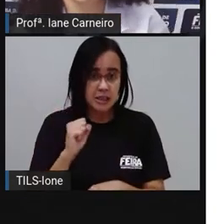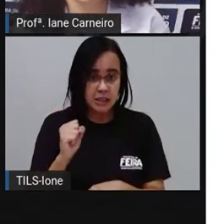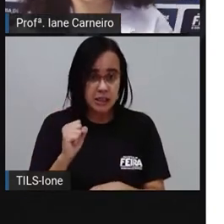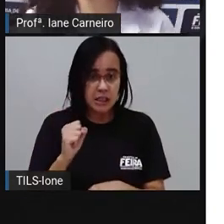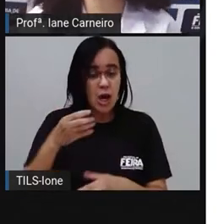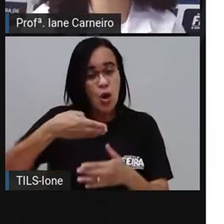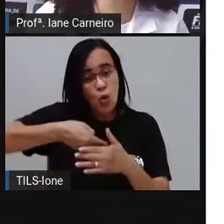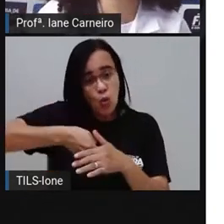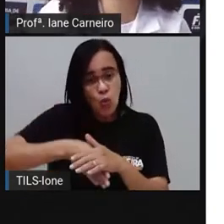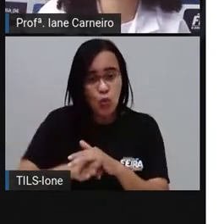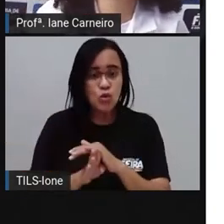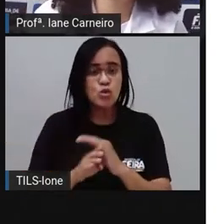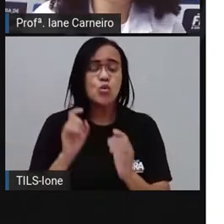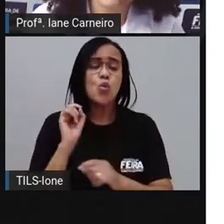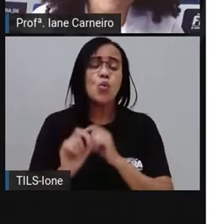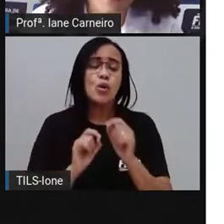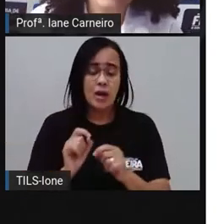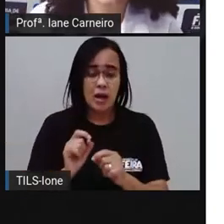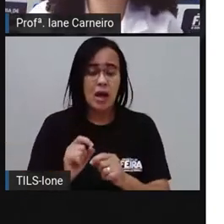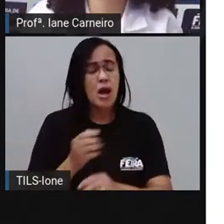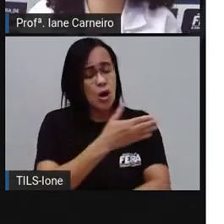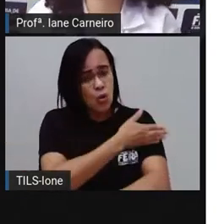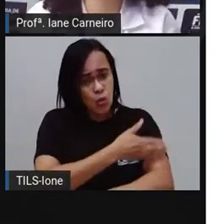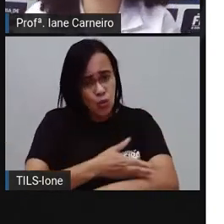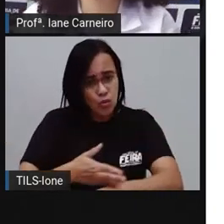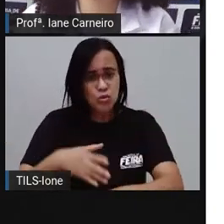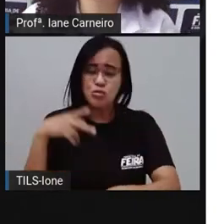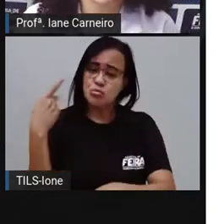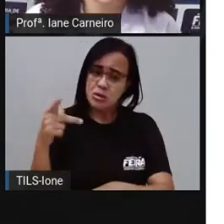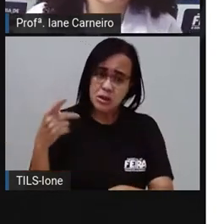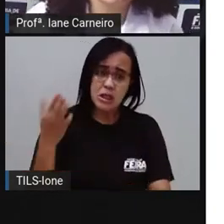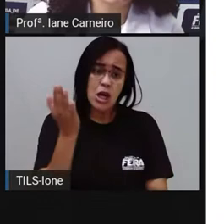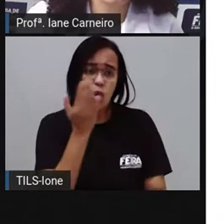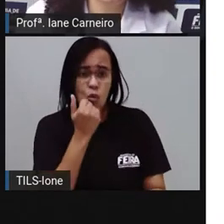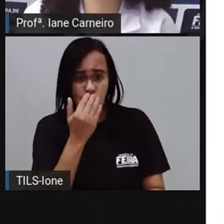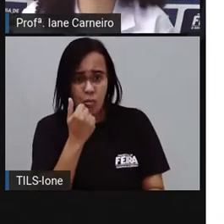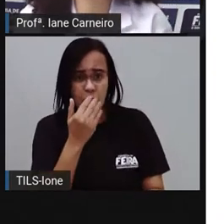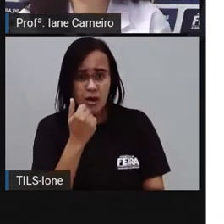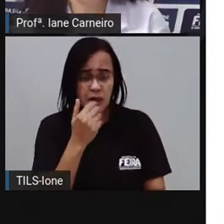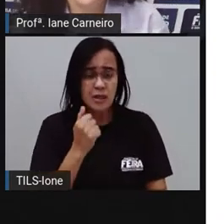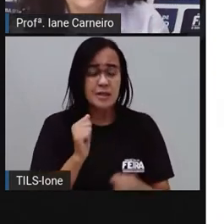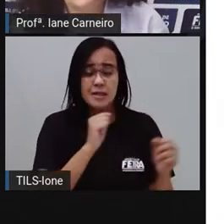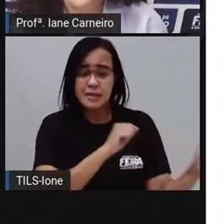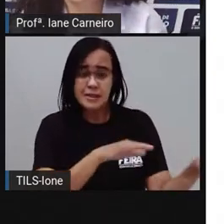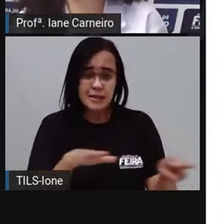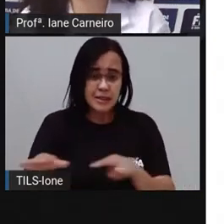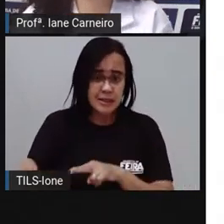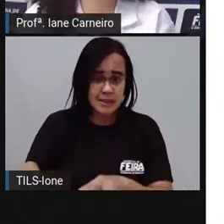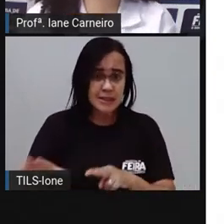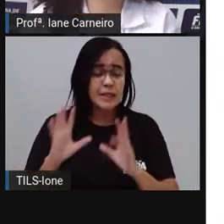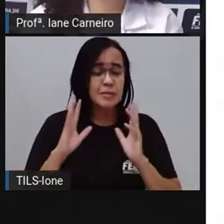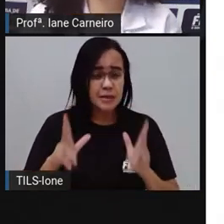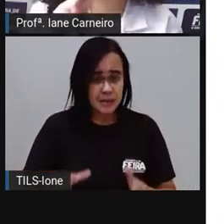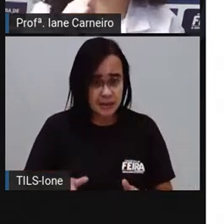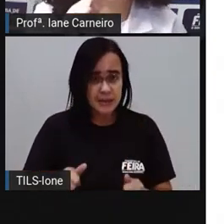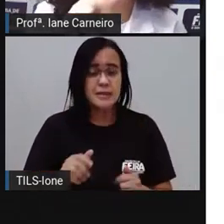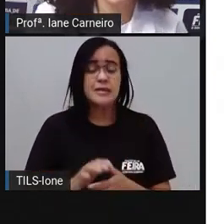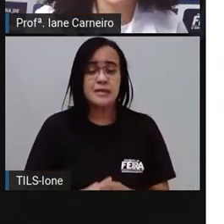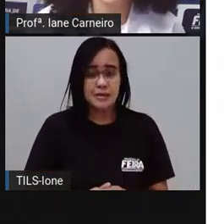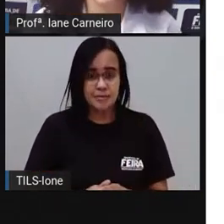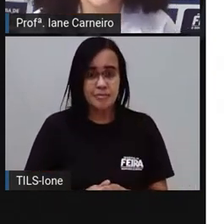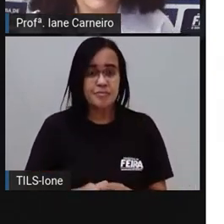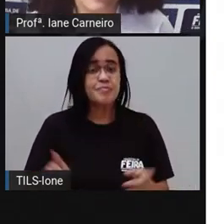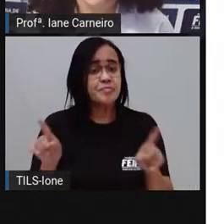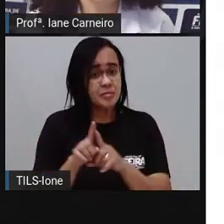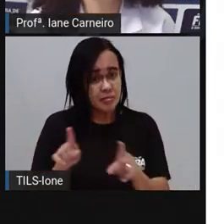Santa, né? Durante a Páscoa, gente come esse tipo de comida. Tem o caruru também, que é o primo aí,